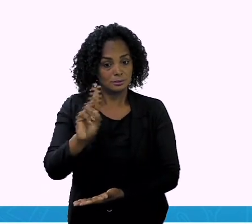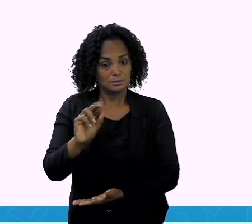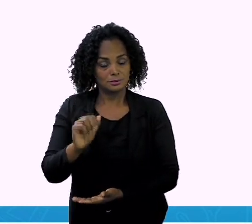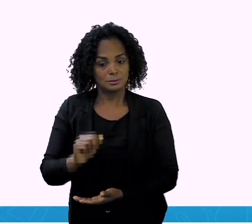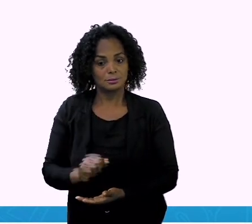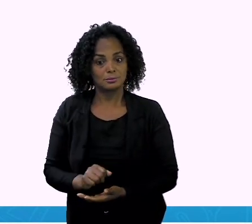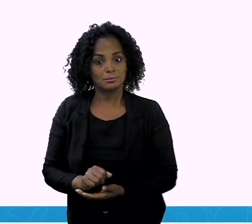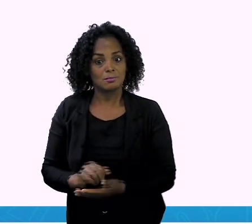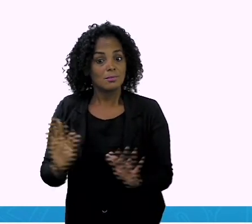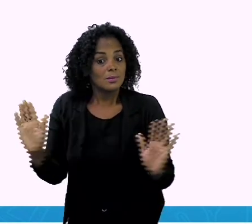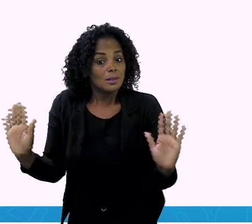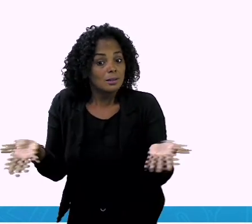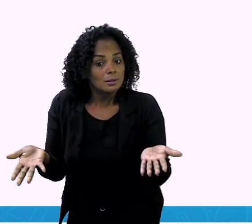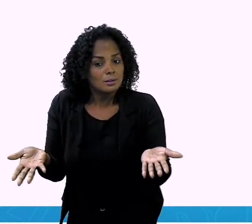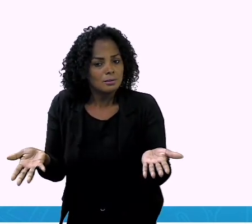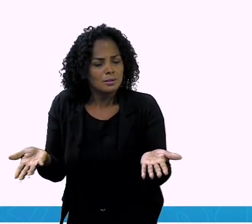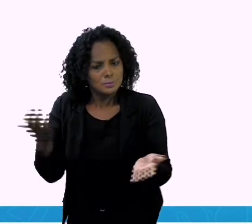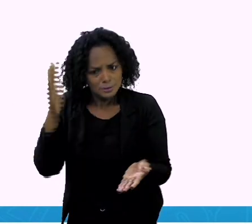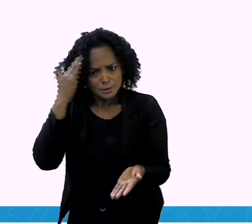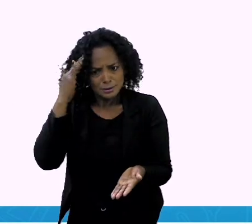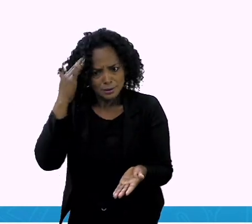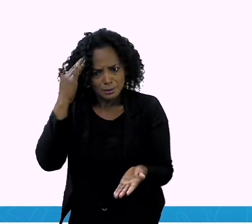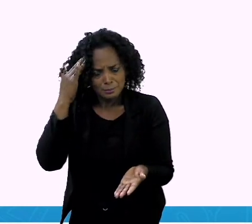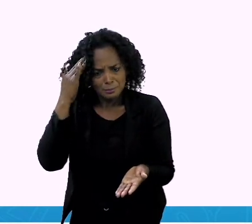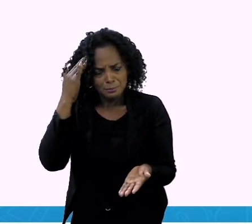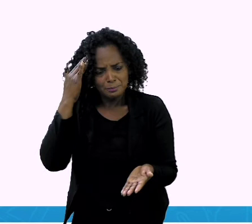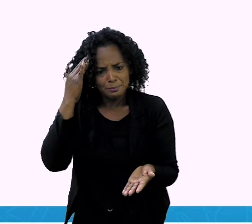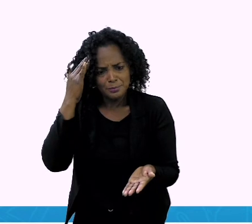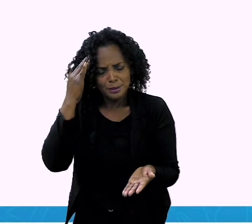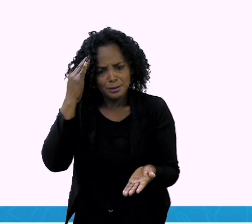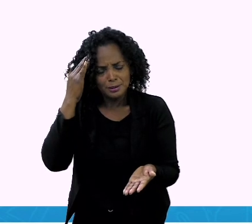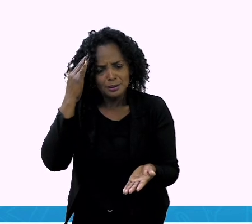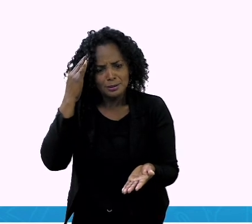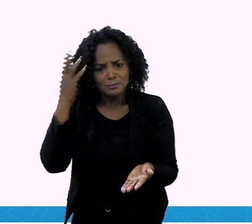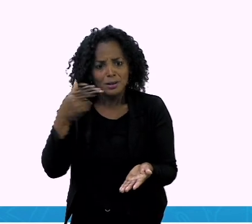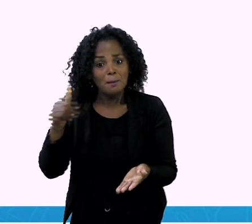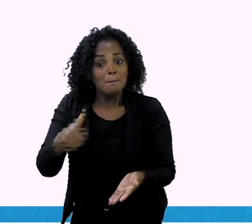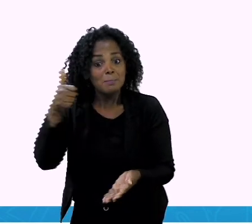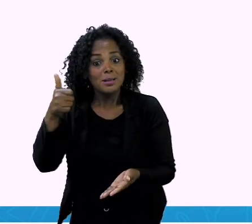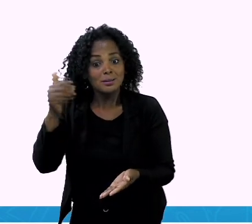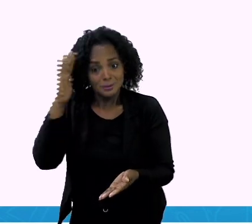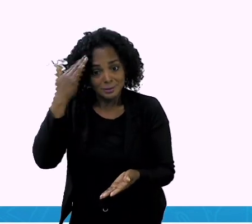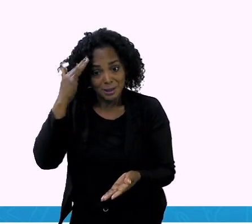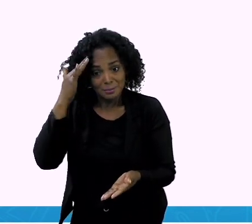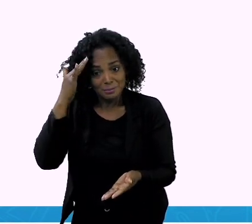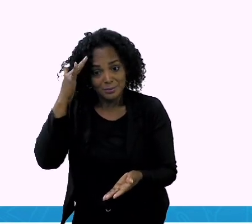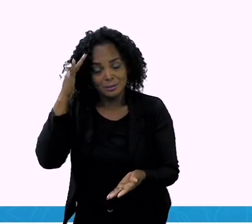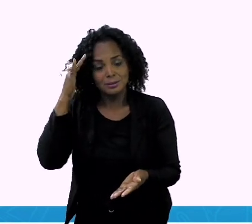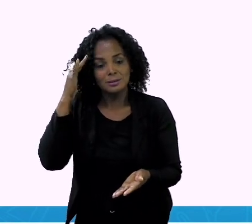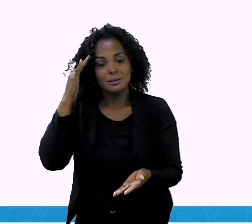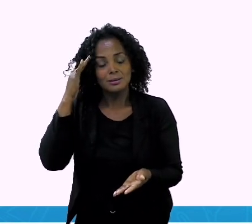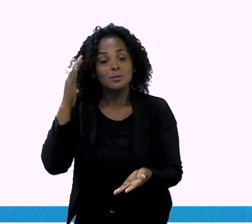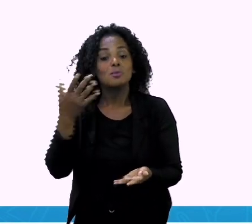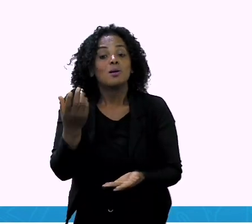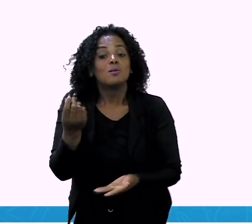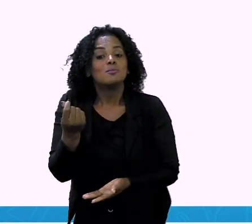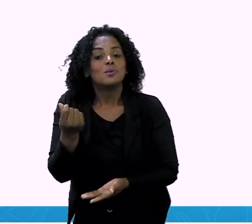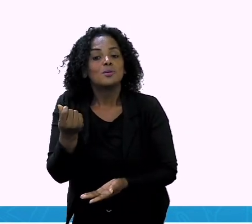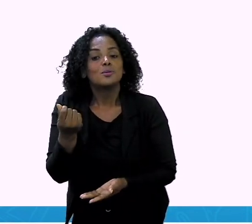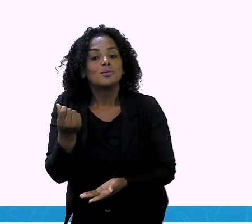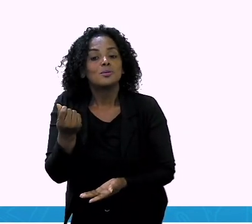E agora, qual que é isso aqui? Quem consegue falar comigo primeiro aí em casa? Que nota é essa aqui? De